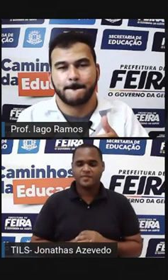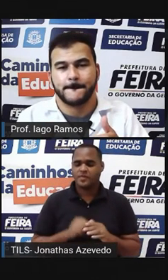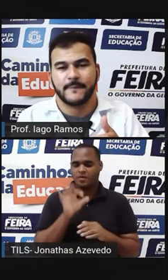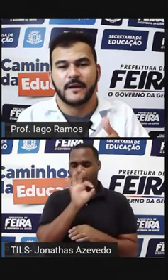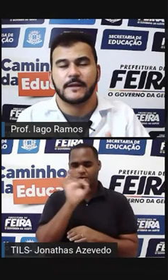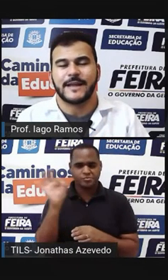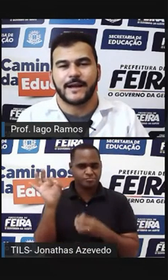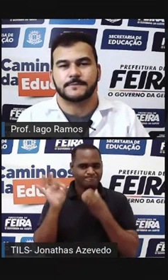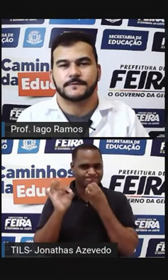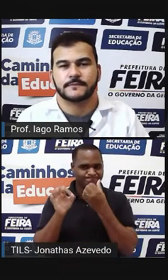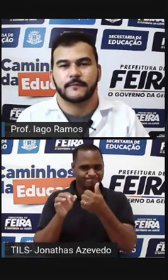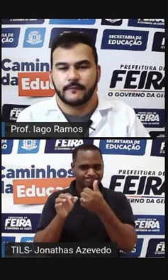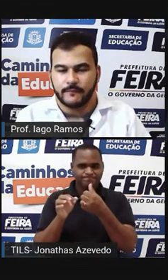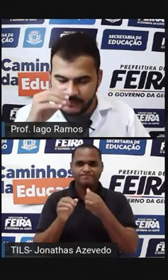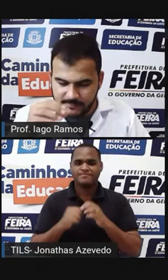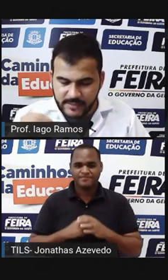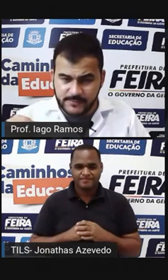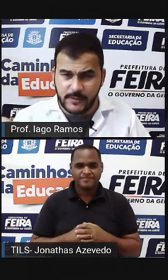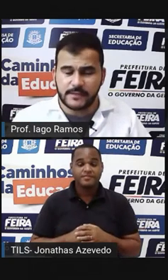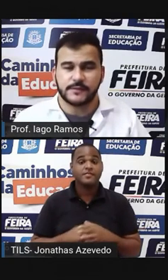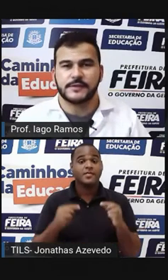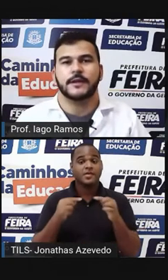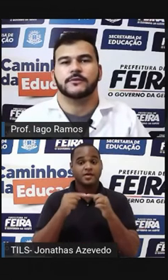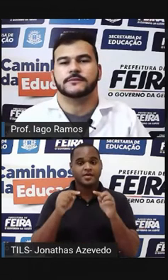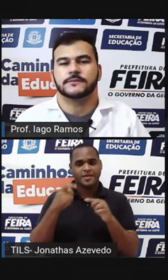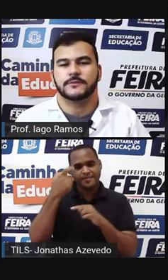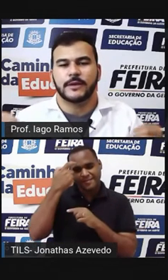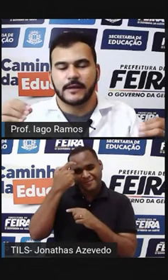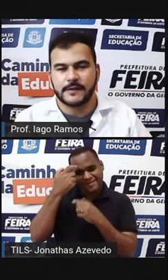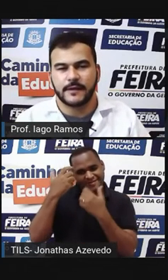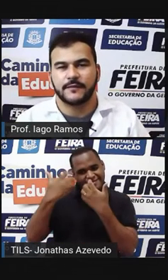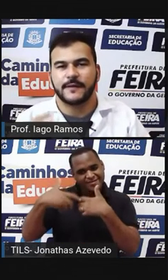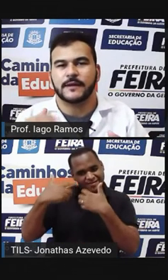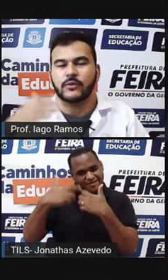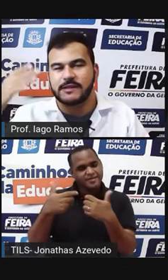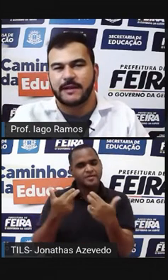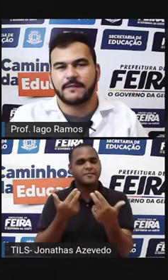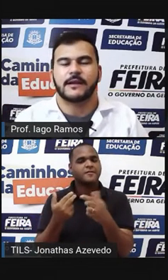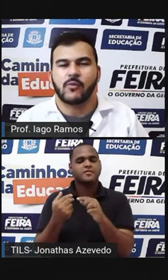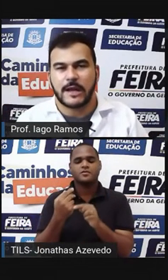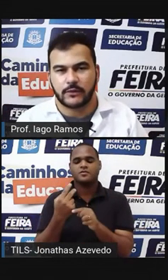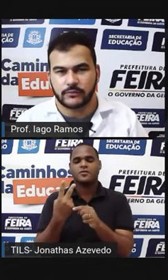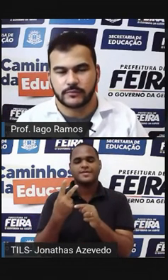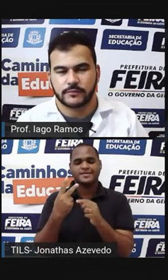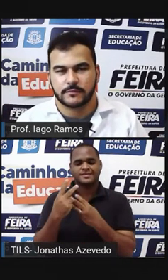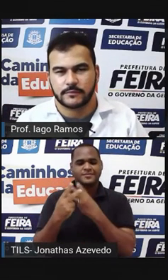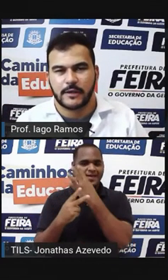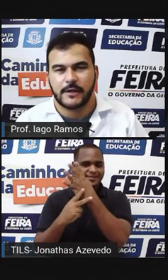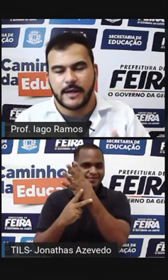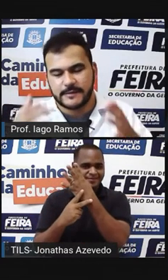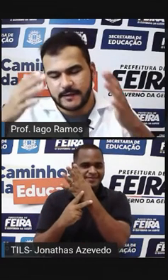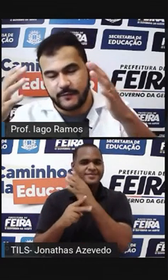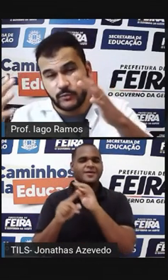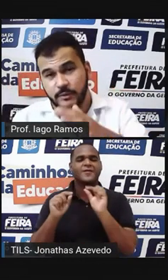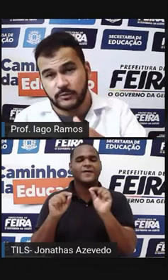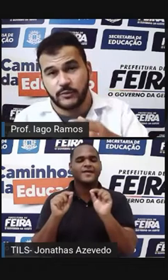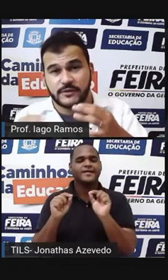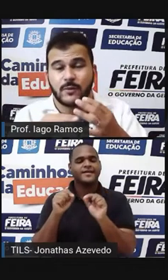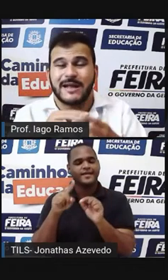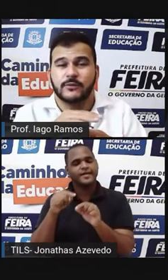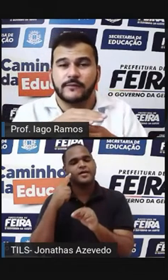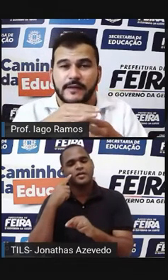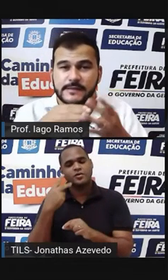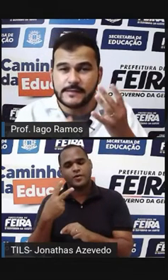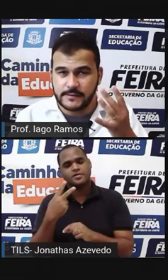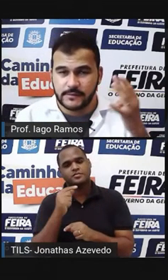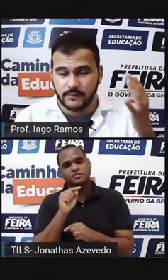Tá Nesse mesmo raciocínio O que é que significa 2 elevado a 4? É escrever o número 2